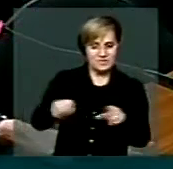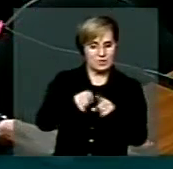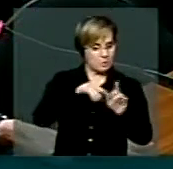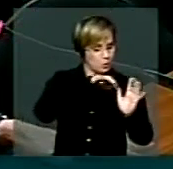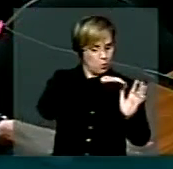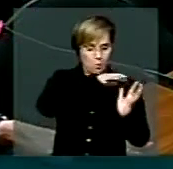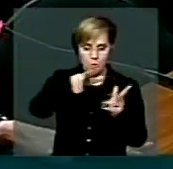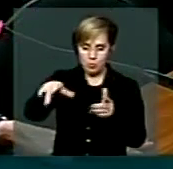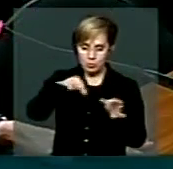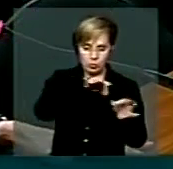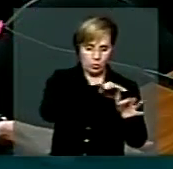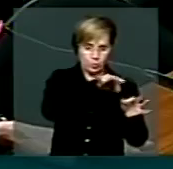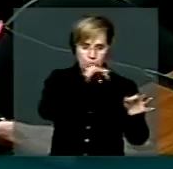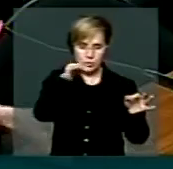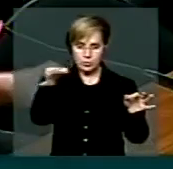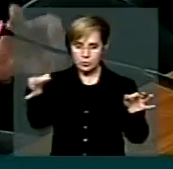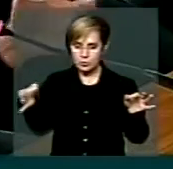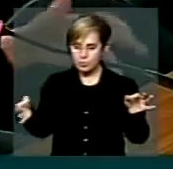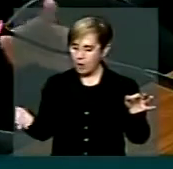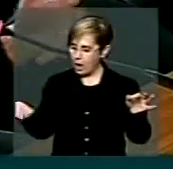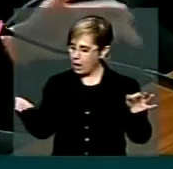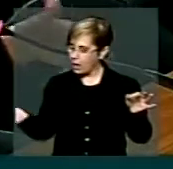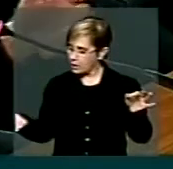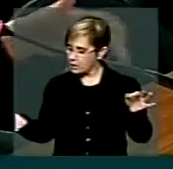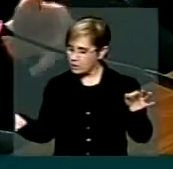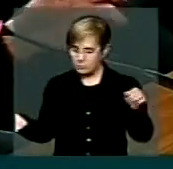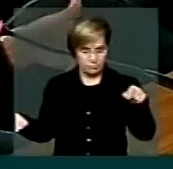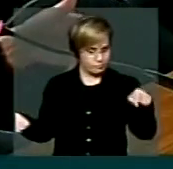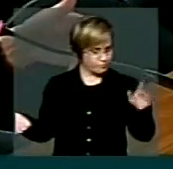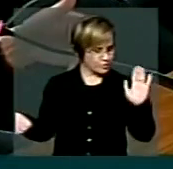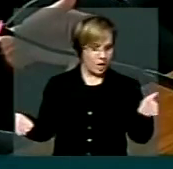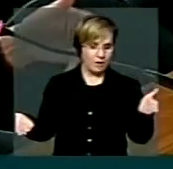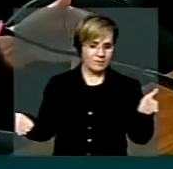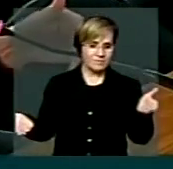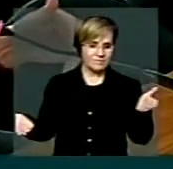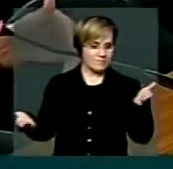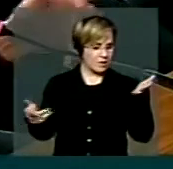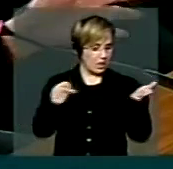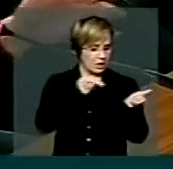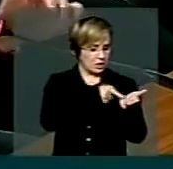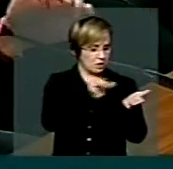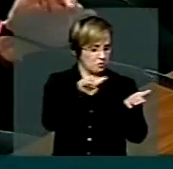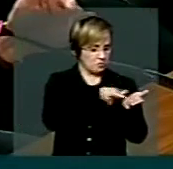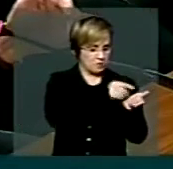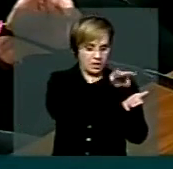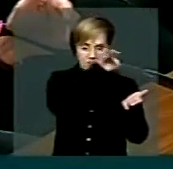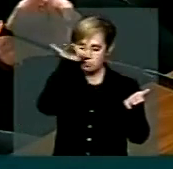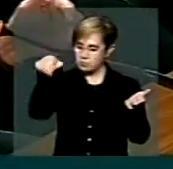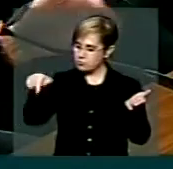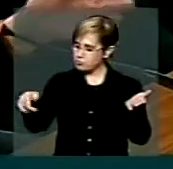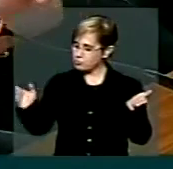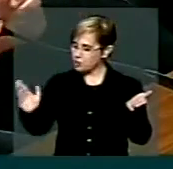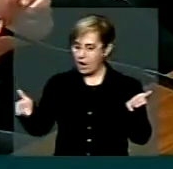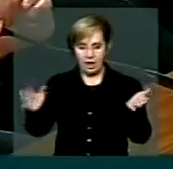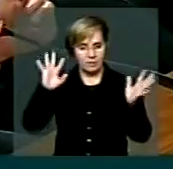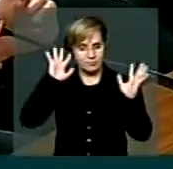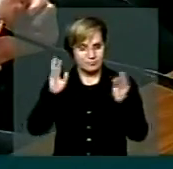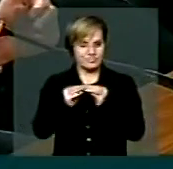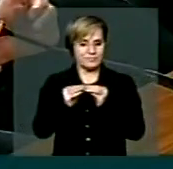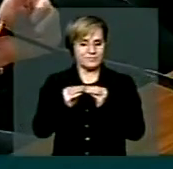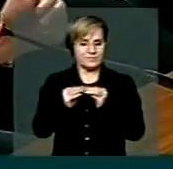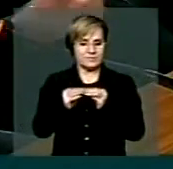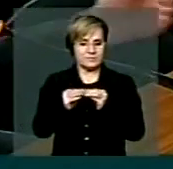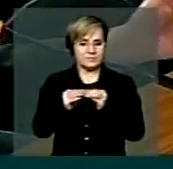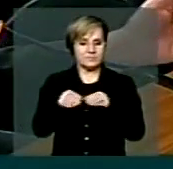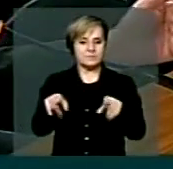E essa questão, por exemplo, dá mais agilidade ao porto do que no tanja carga, receber